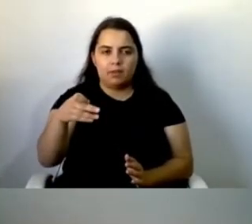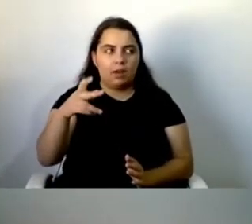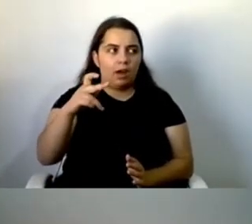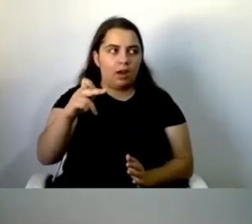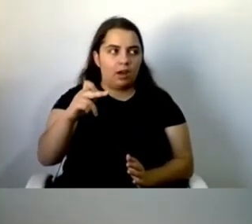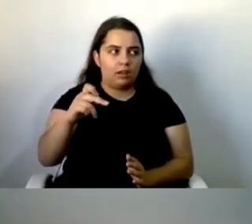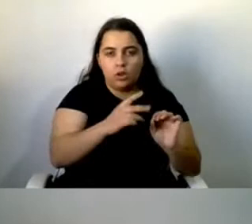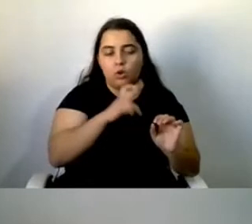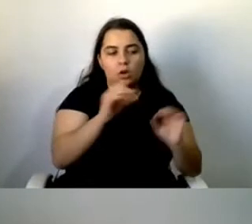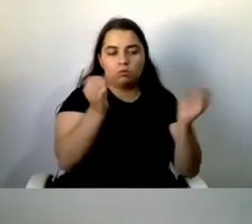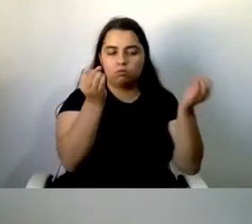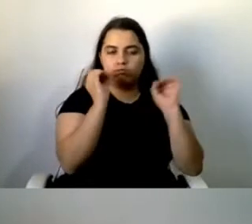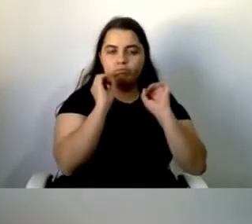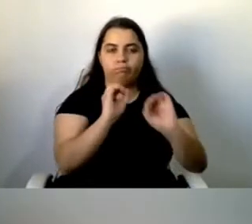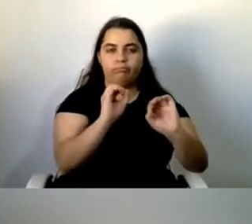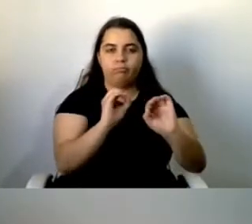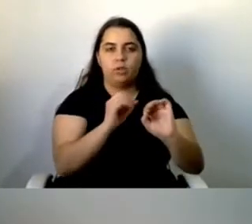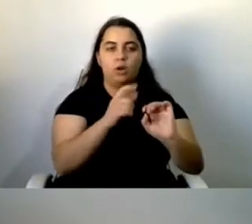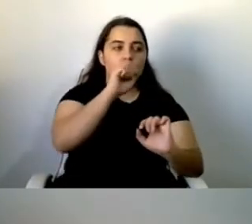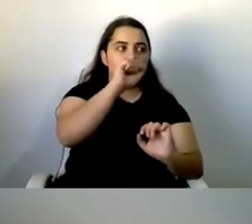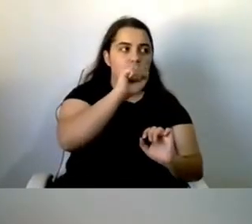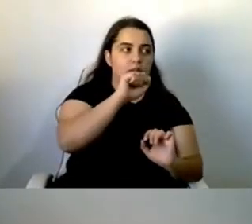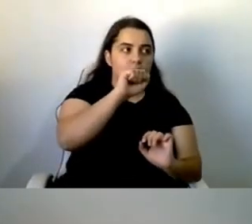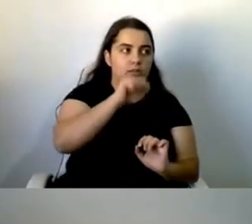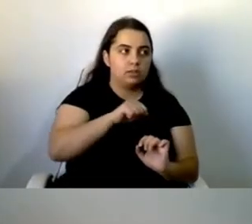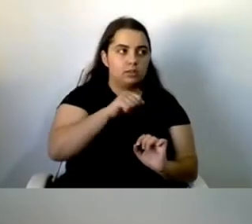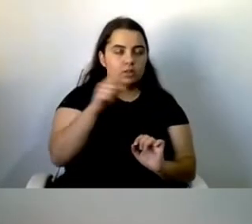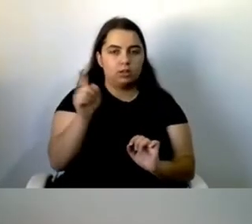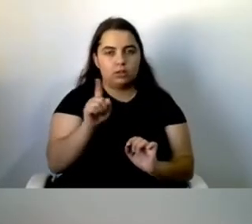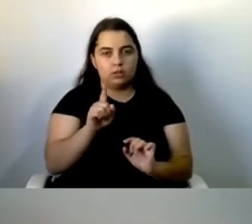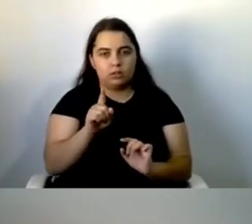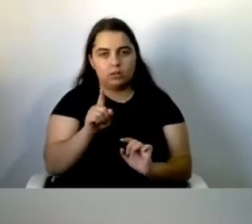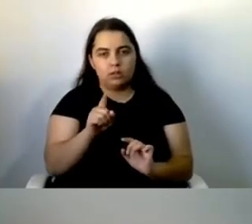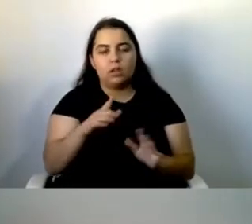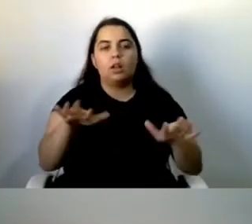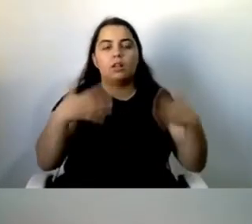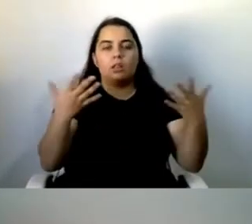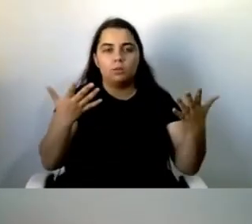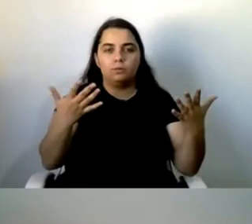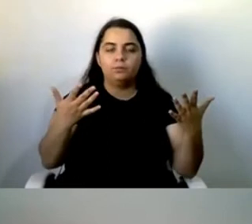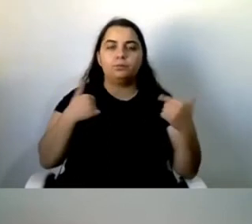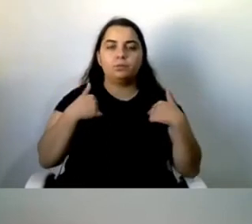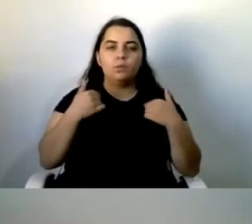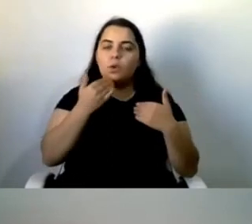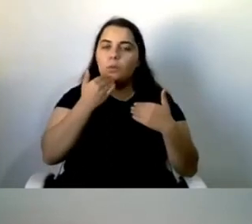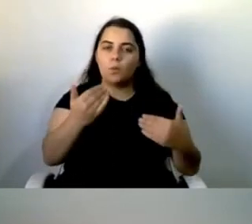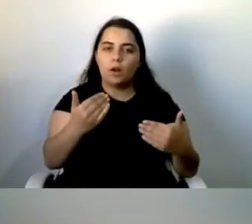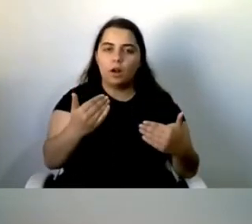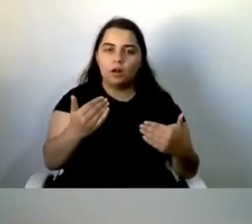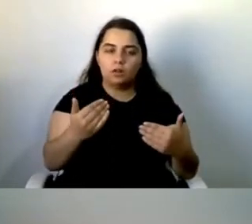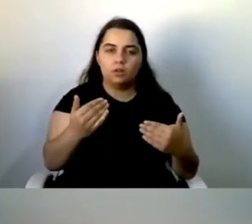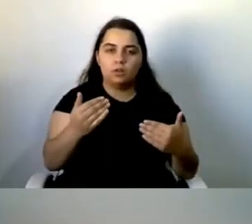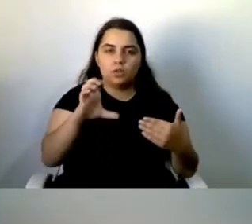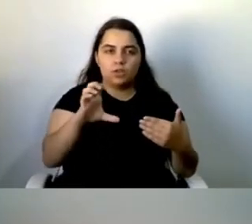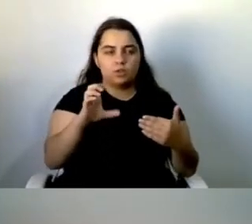representar o Manitas. Sendo assim, queria agradecer em nome do CBI e também do SES, do Centro de Estudos Sociais